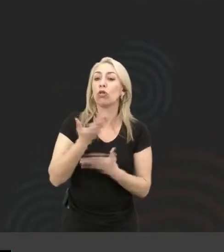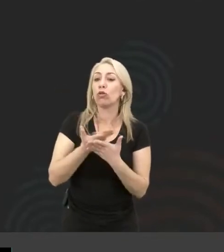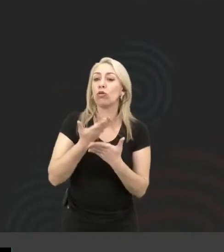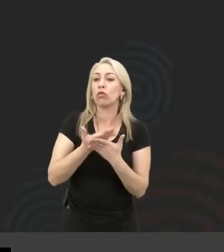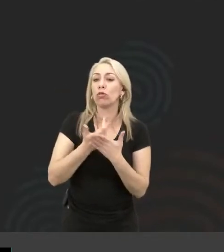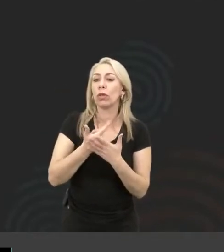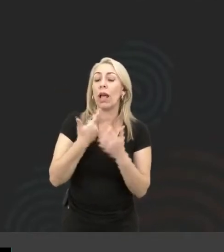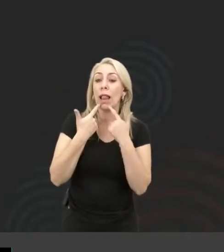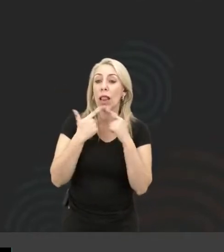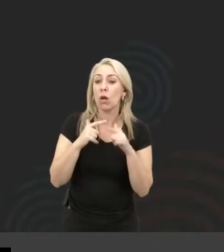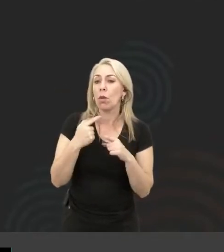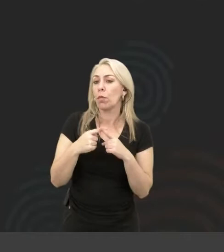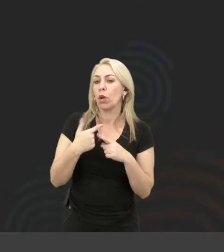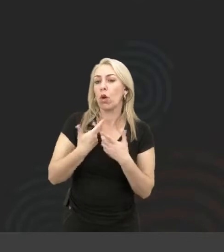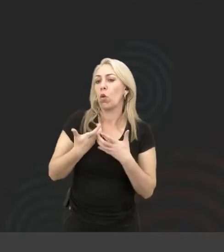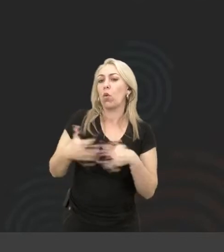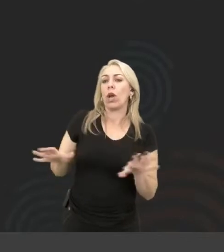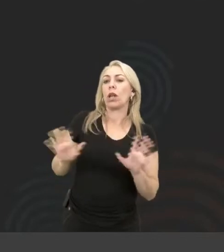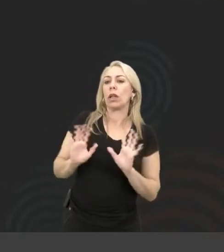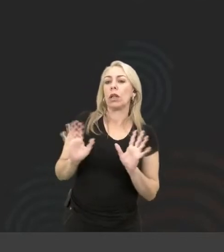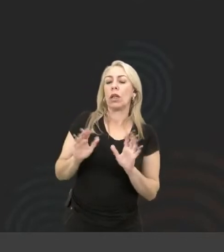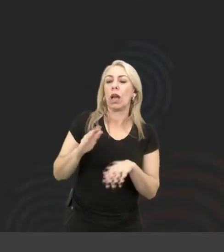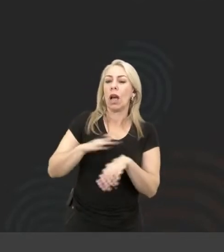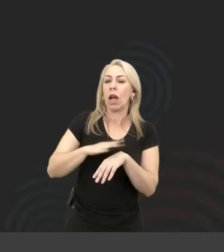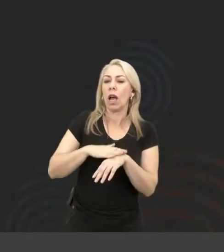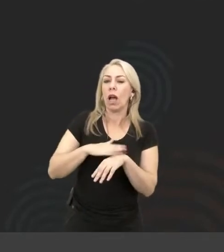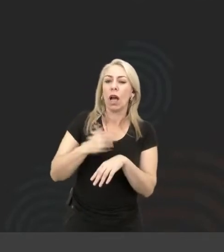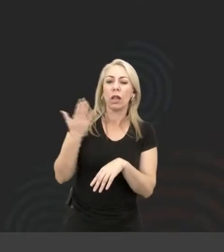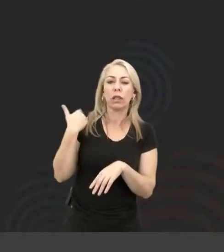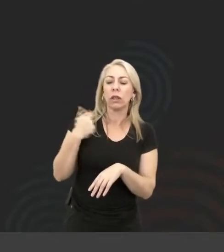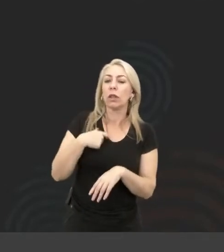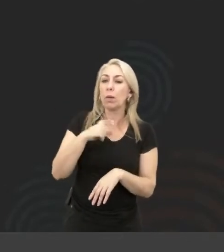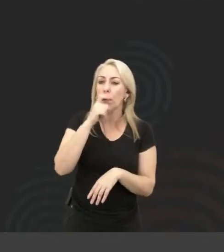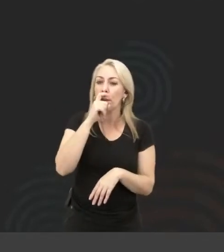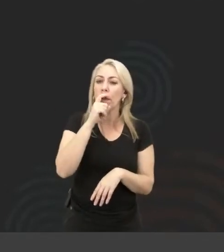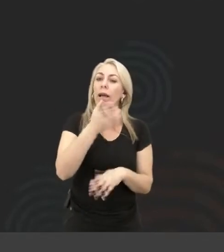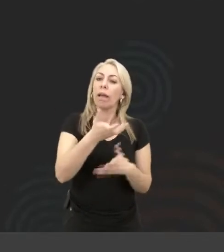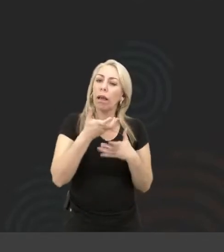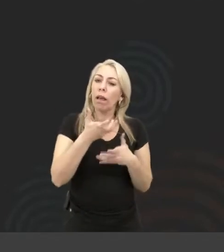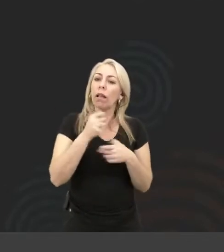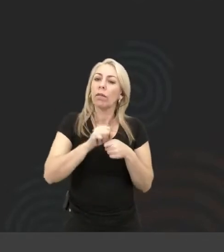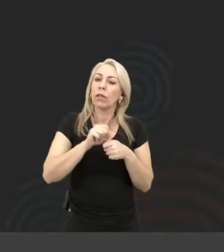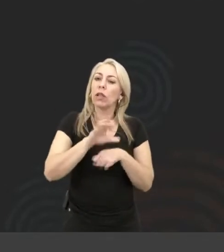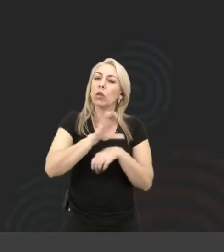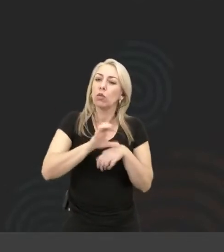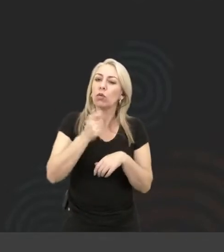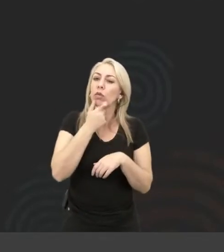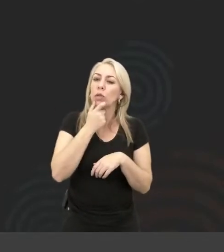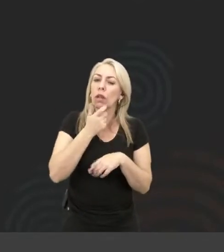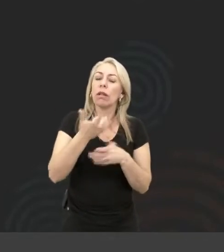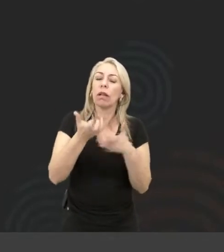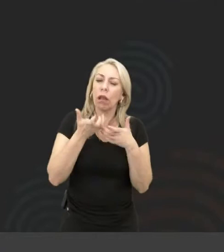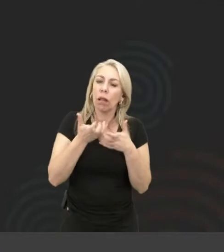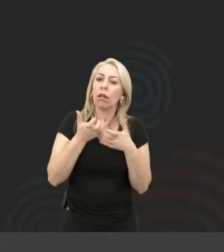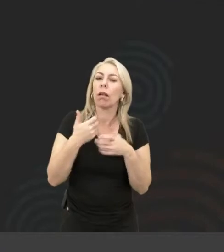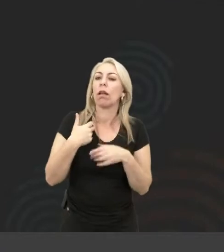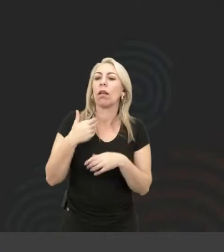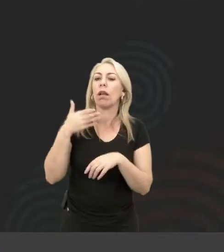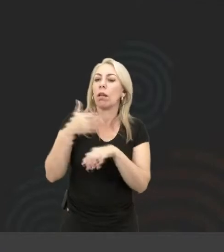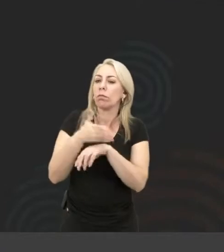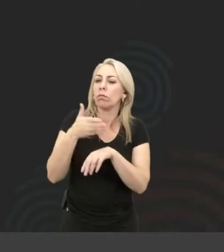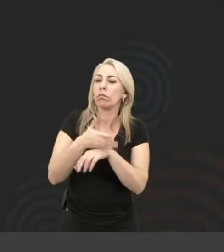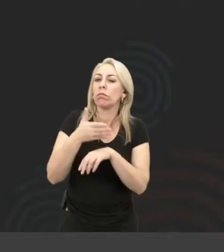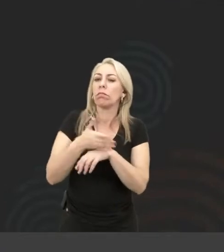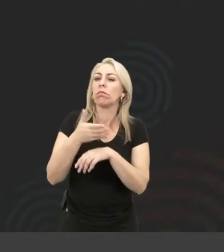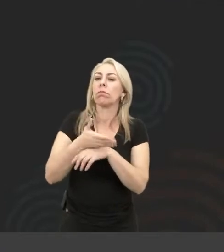porque eu não quis, na época eu não quis, meu pai queria que eu fizesse curso de inglês, queria que eu fosse fazer